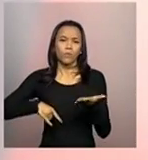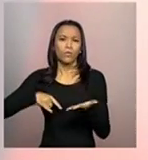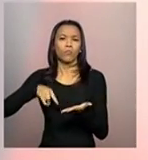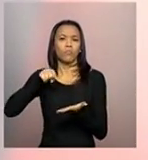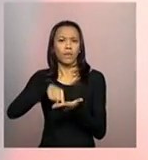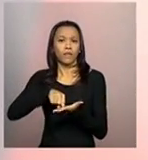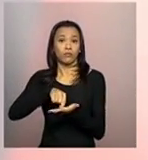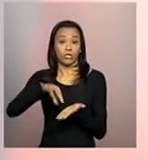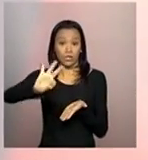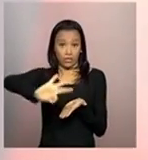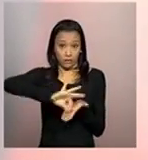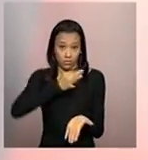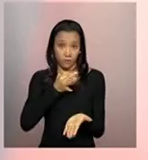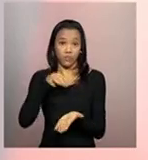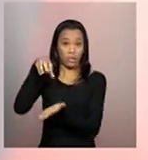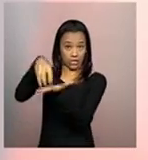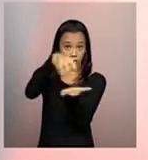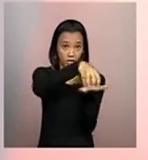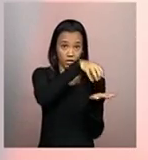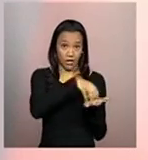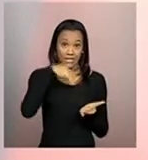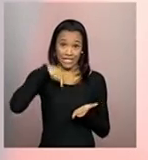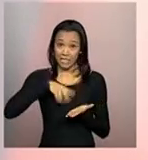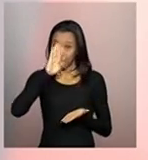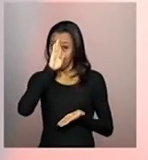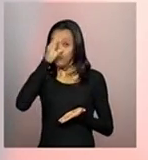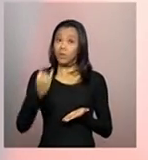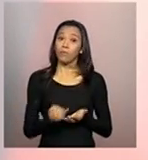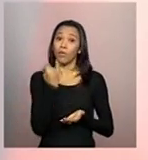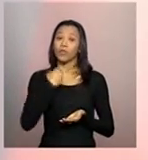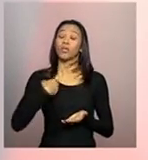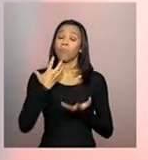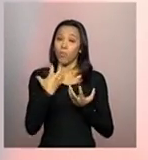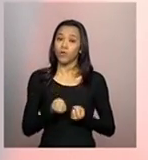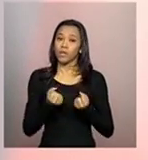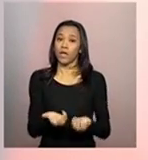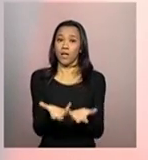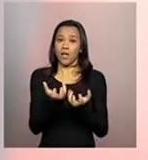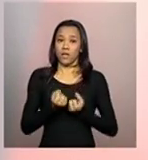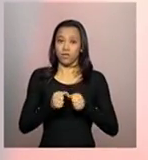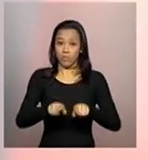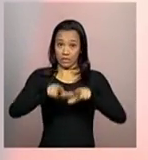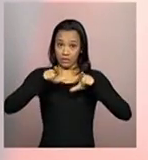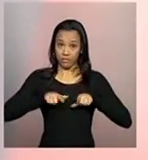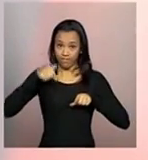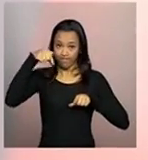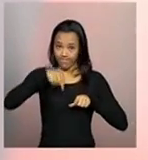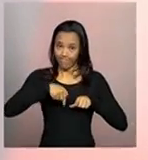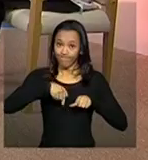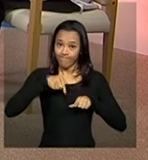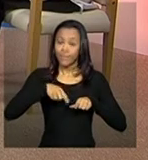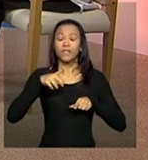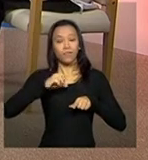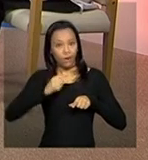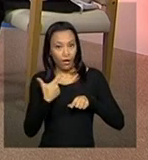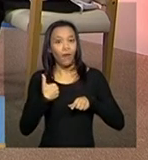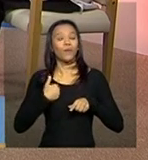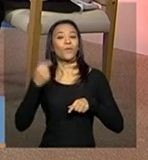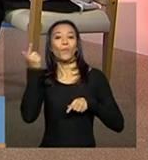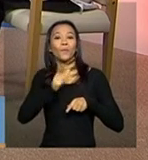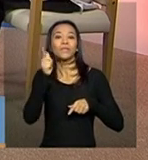cadastro ele é um requisito para que as entidades possam receber essa certificação e gozar de isenção de tributos